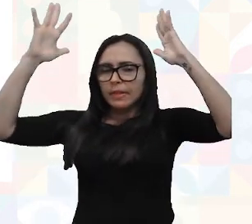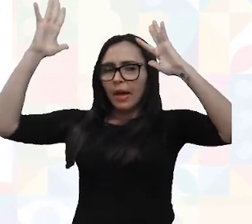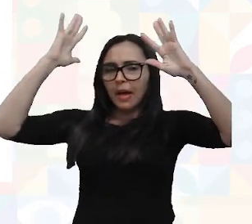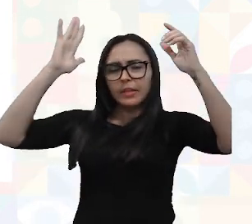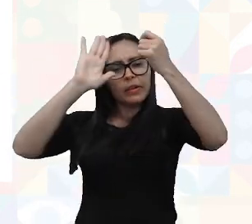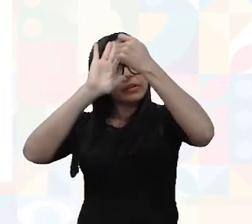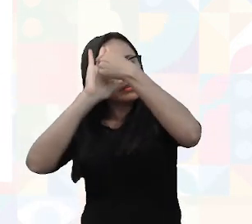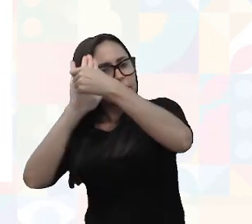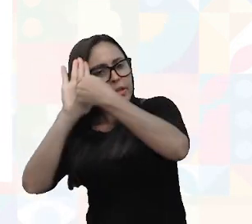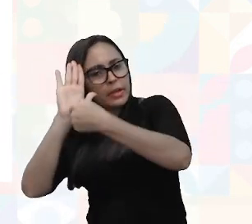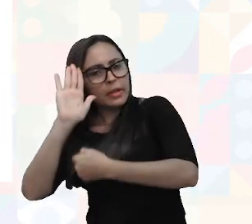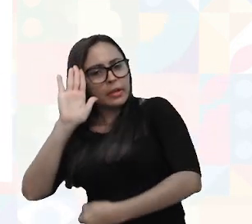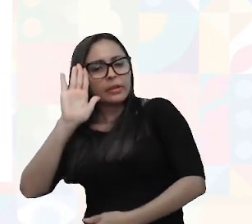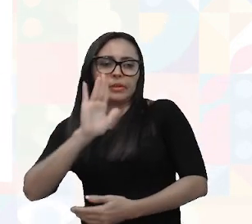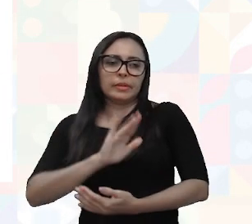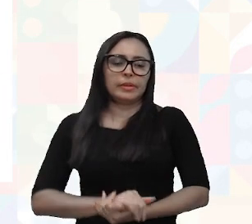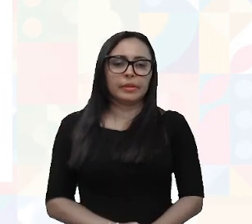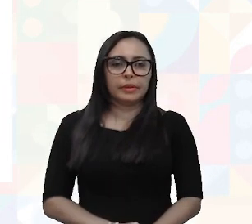roteirinho.